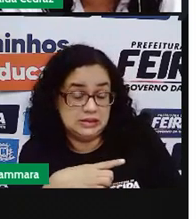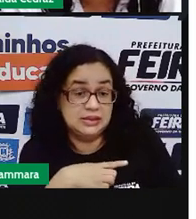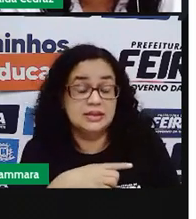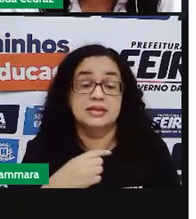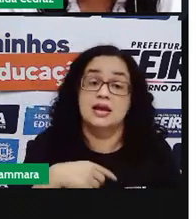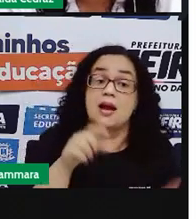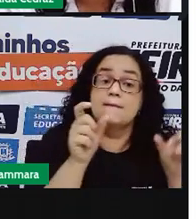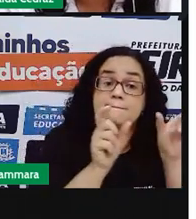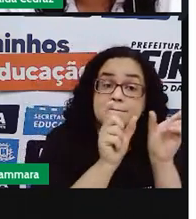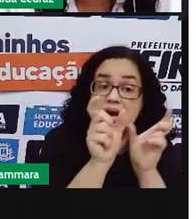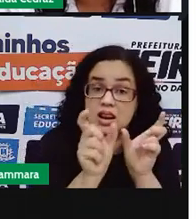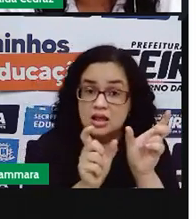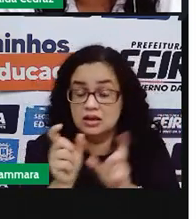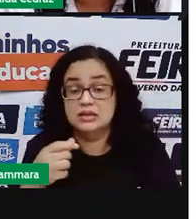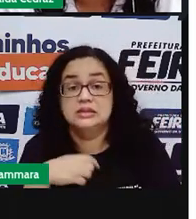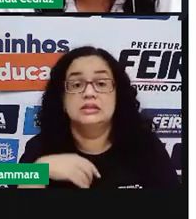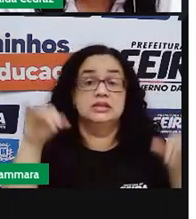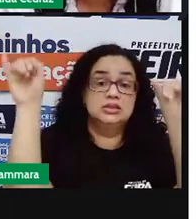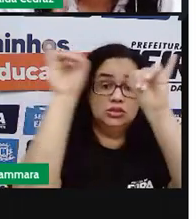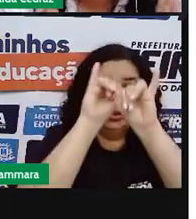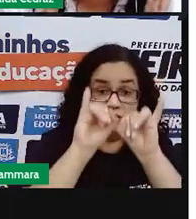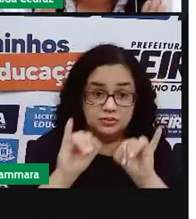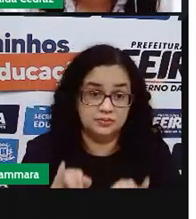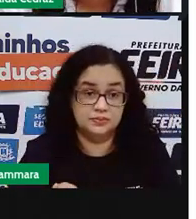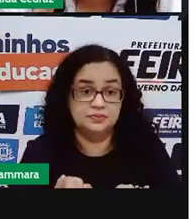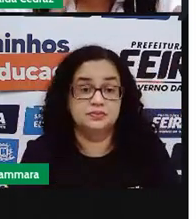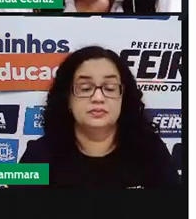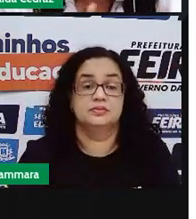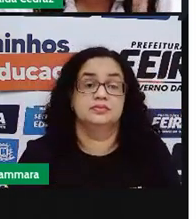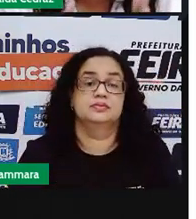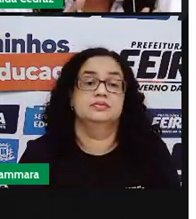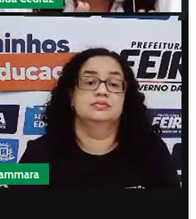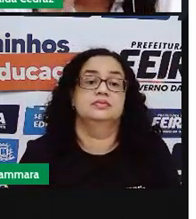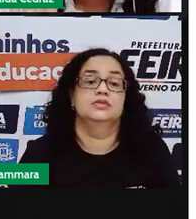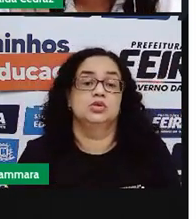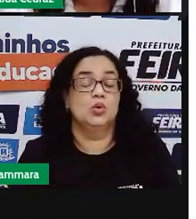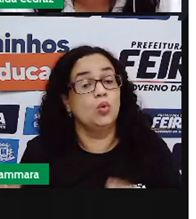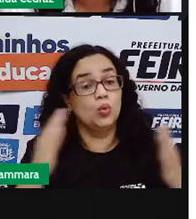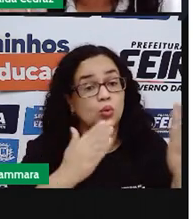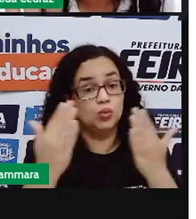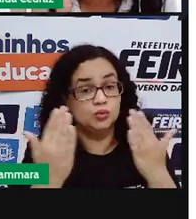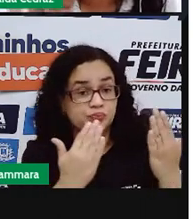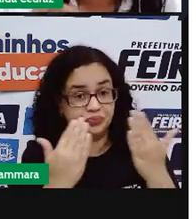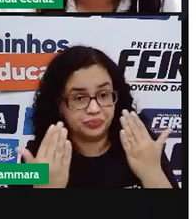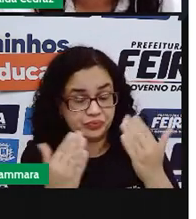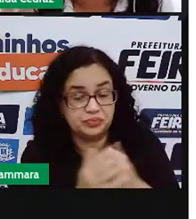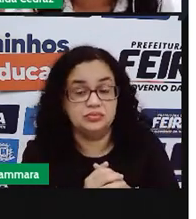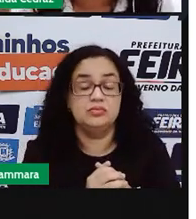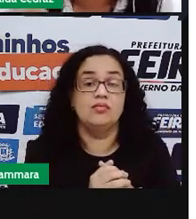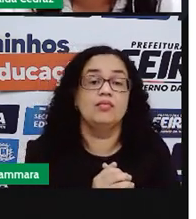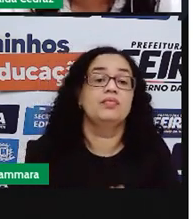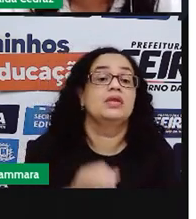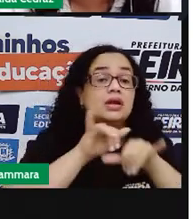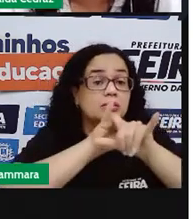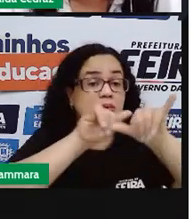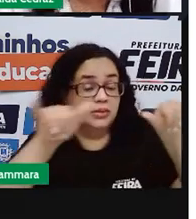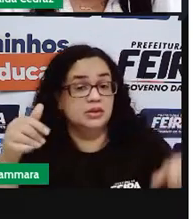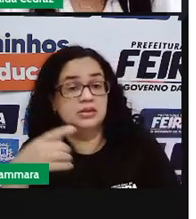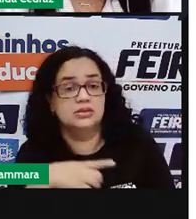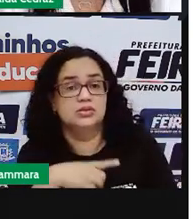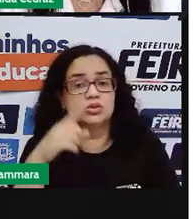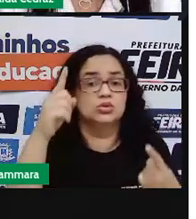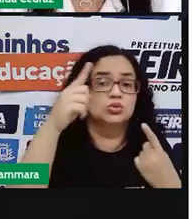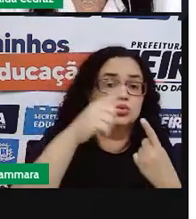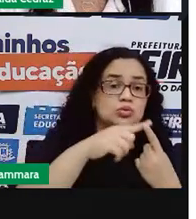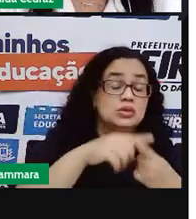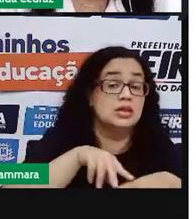palavras, nós vemos as imagens. E um combina com o outro. Na propaganda, nós temos o título. Essa